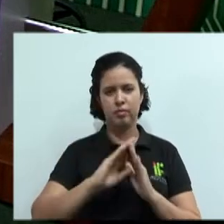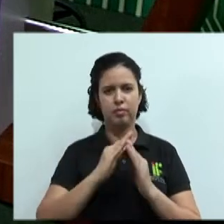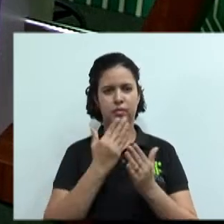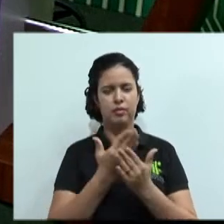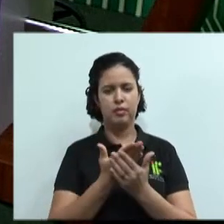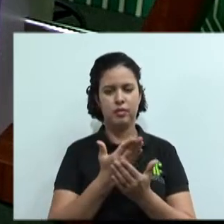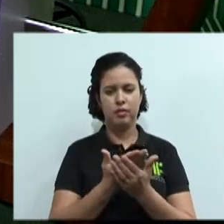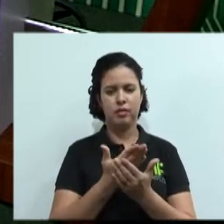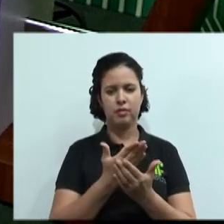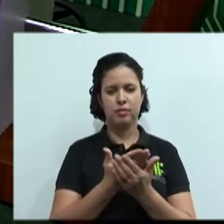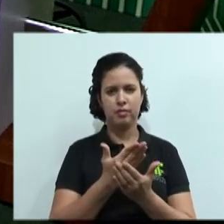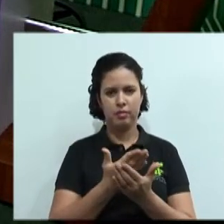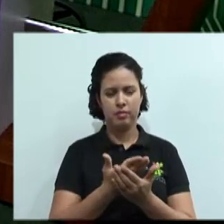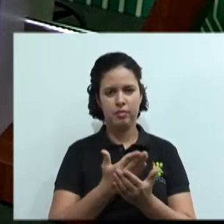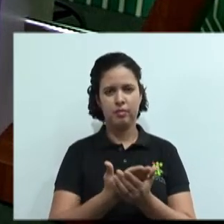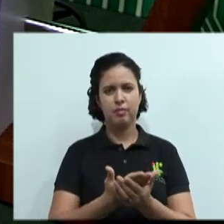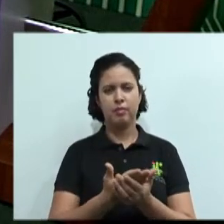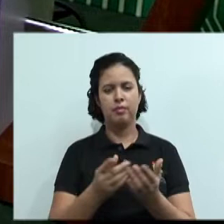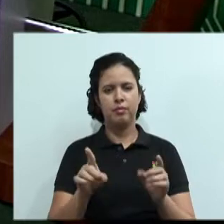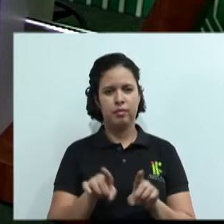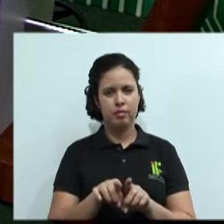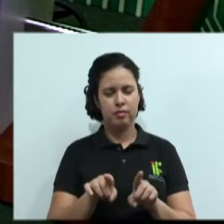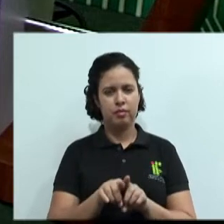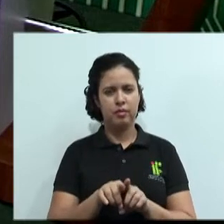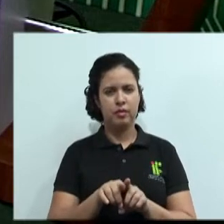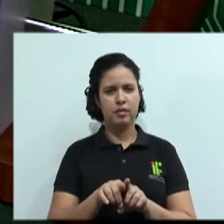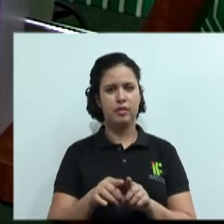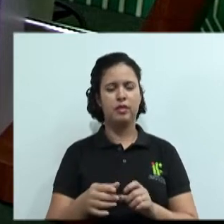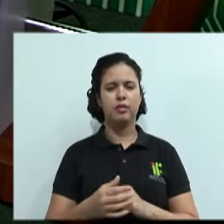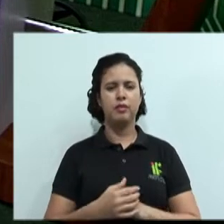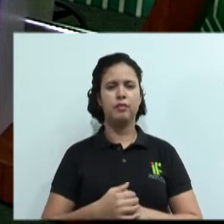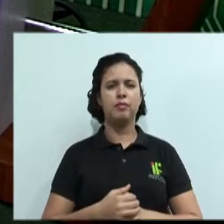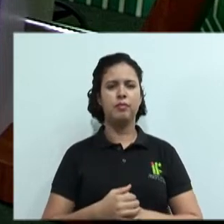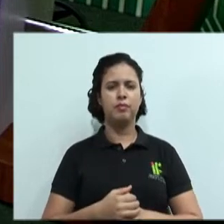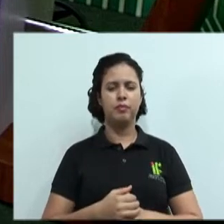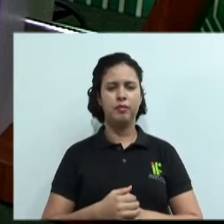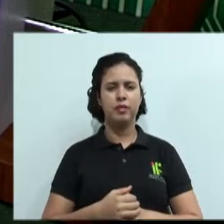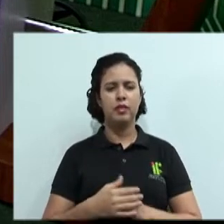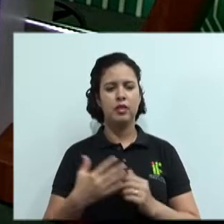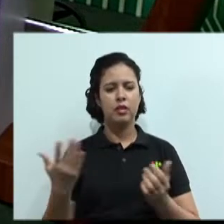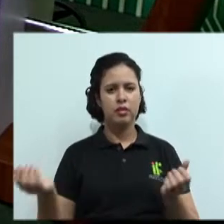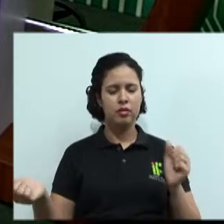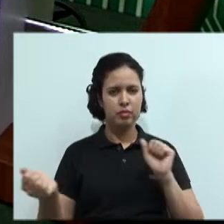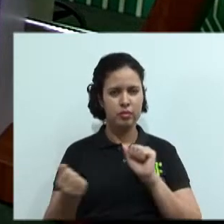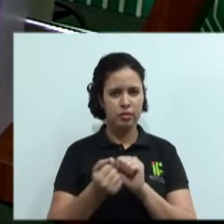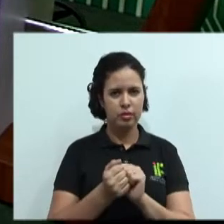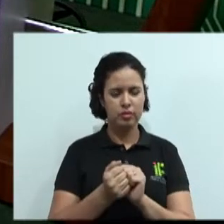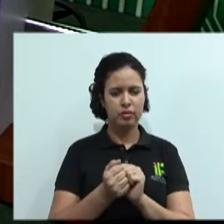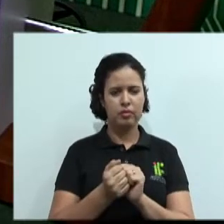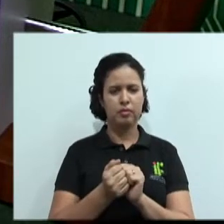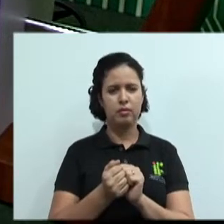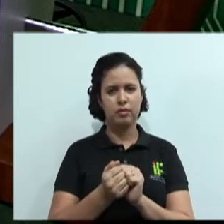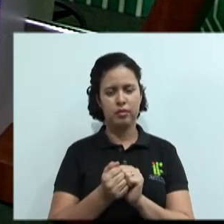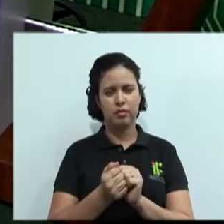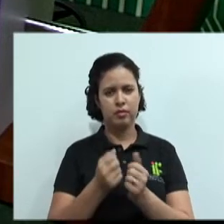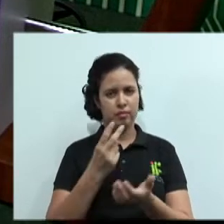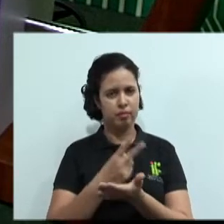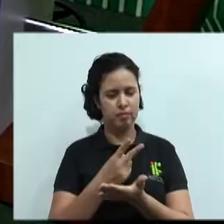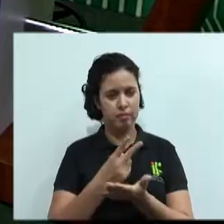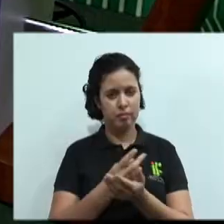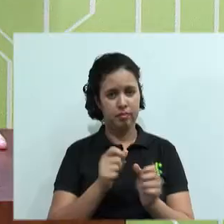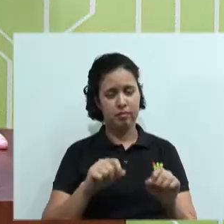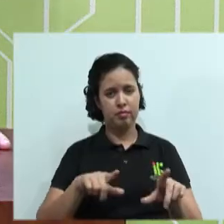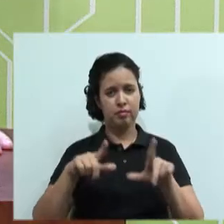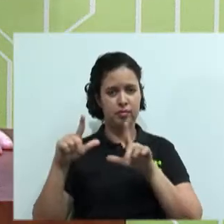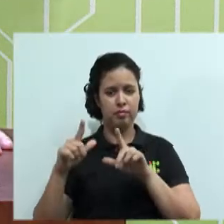cantina da sua escola, em tudo, há negociação. Então, volte aqui comigo para a nossa negociação de hoje e vamos acompanhar